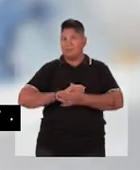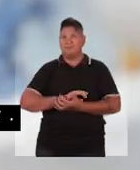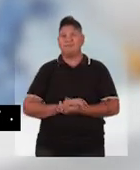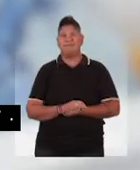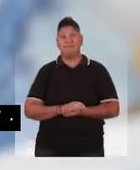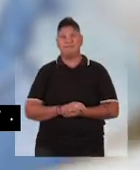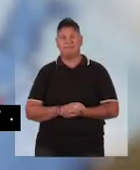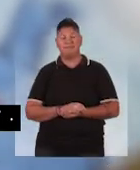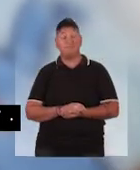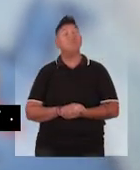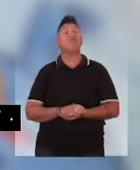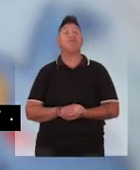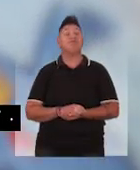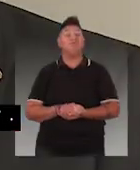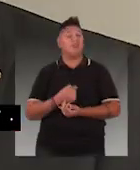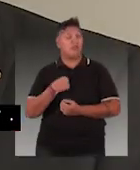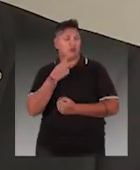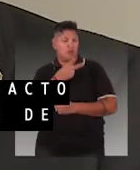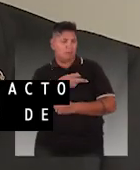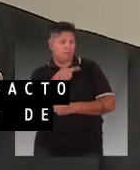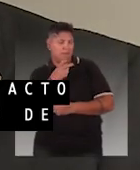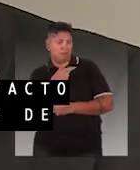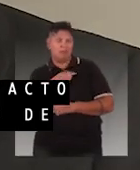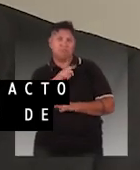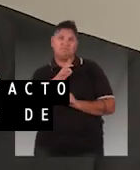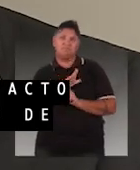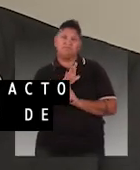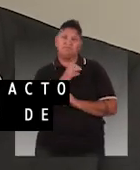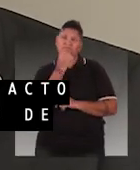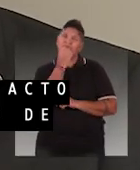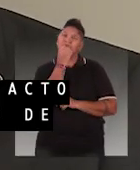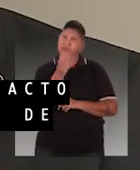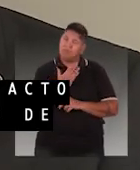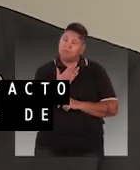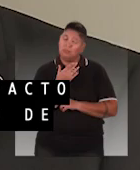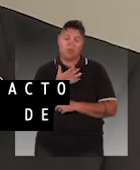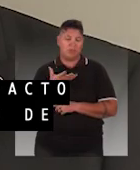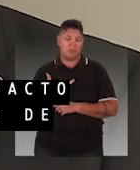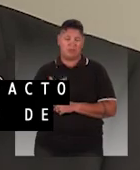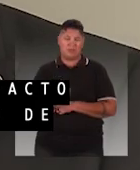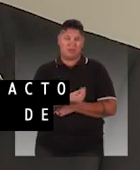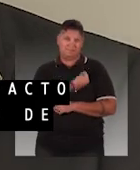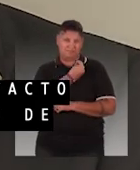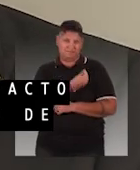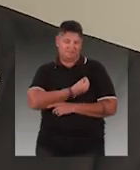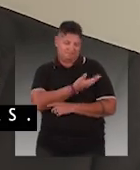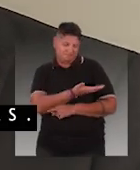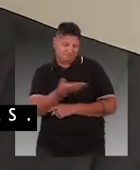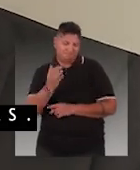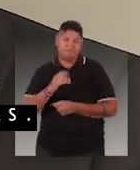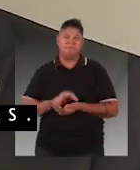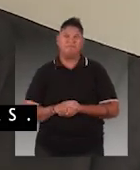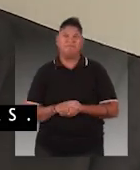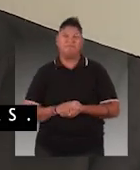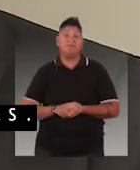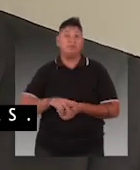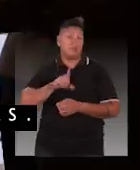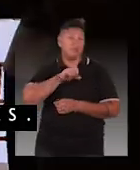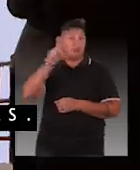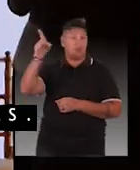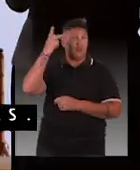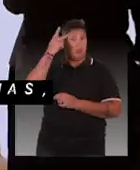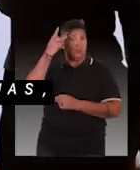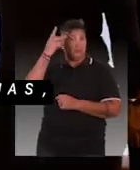especiais. Nós vemos aqui um impacto positivo na qualidade de vida dessas crianças.